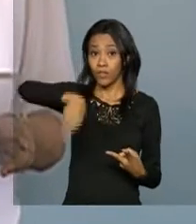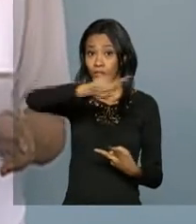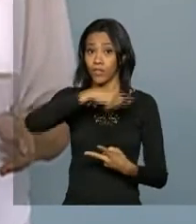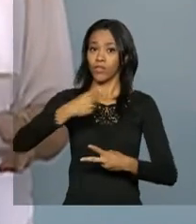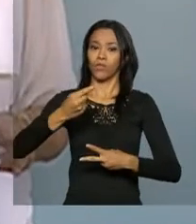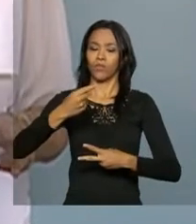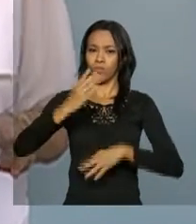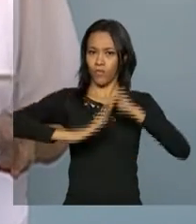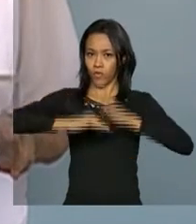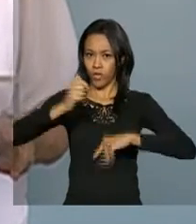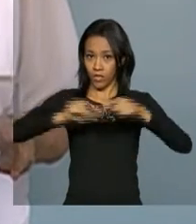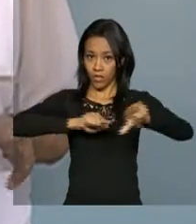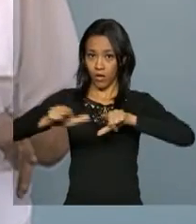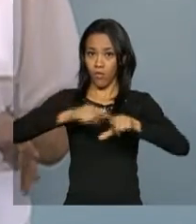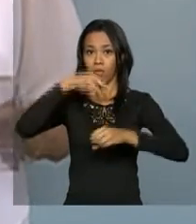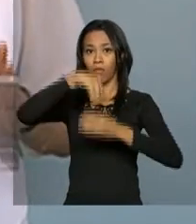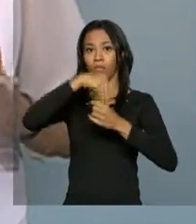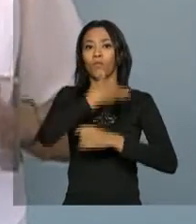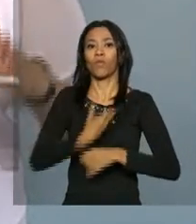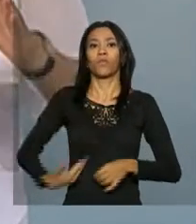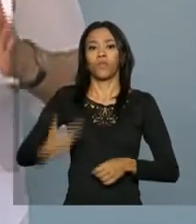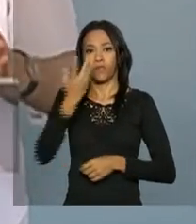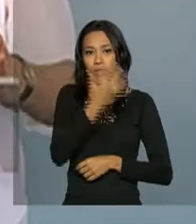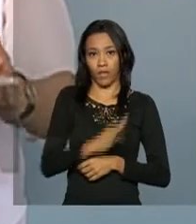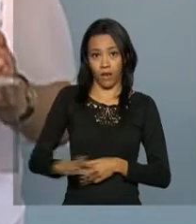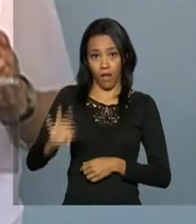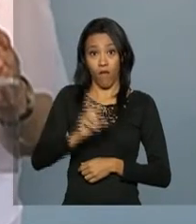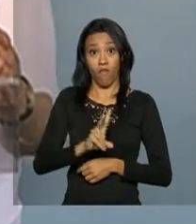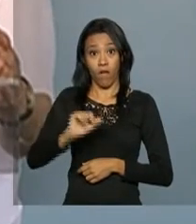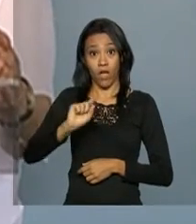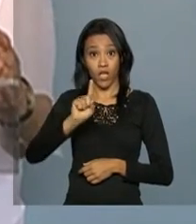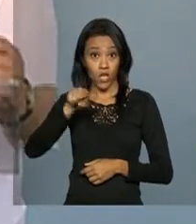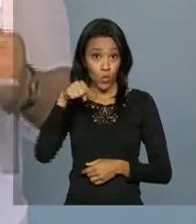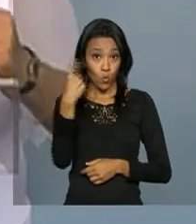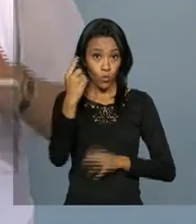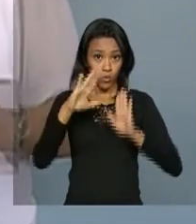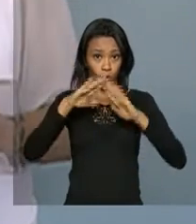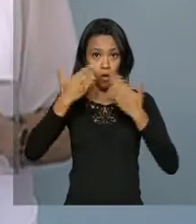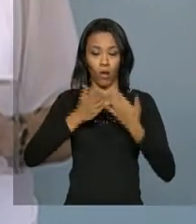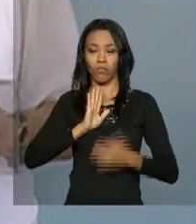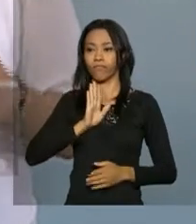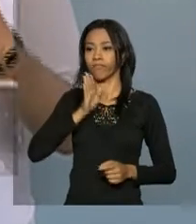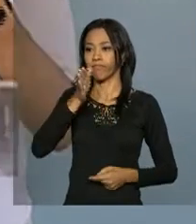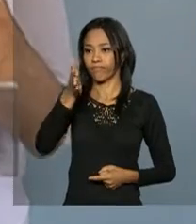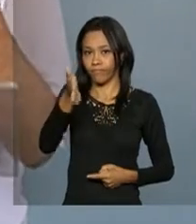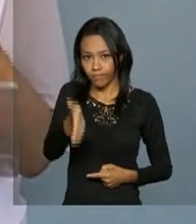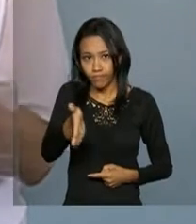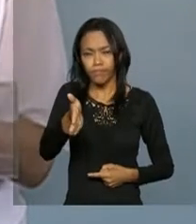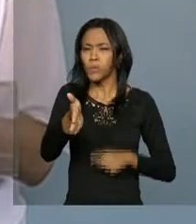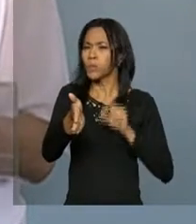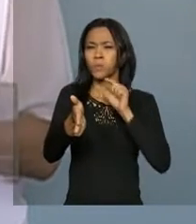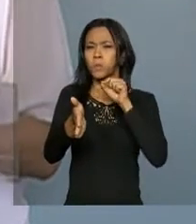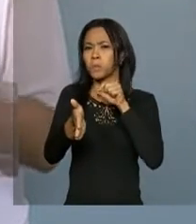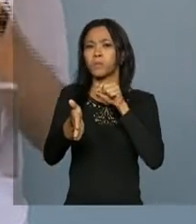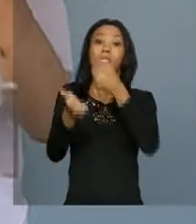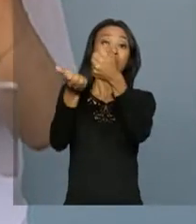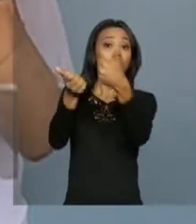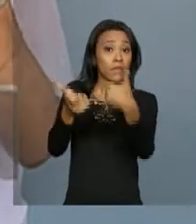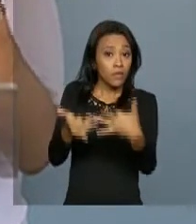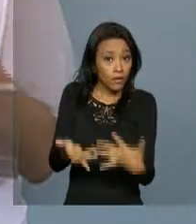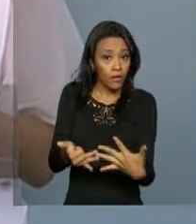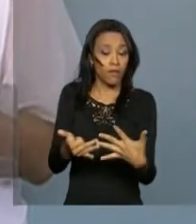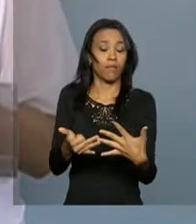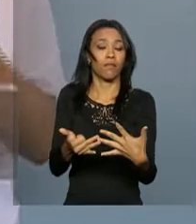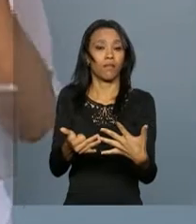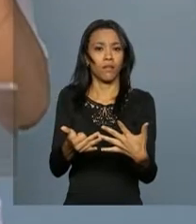públicos do governo federal irão em uma escola do país explicar uma